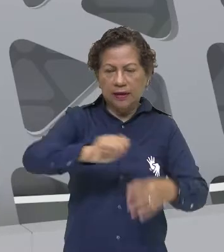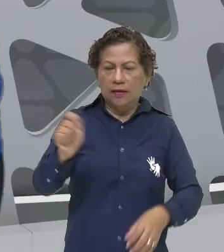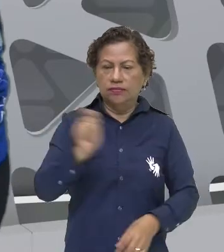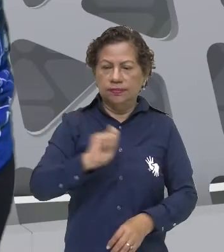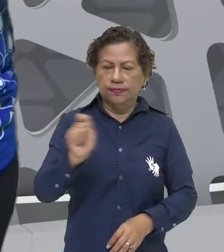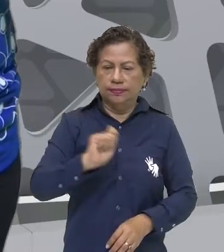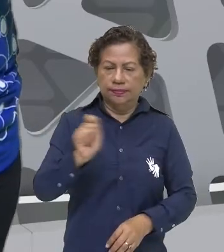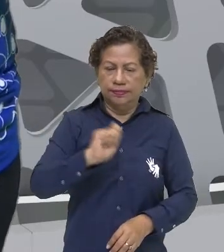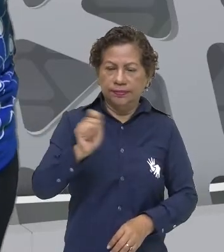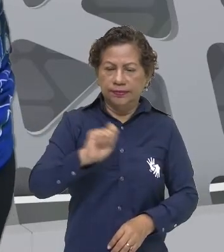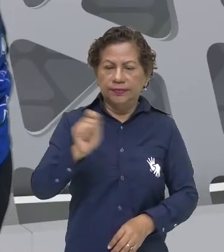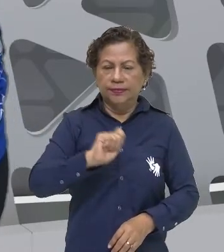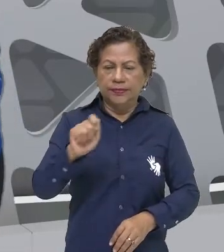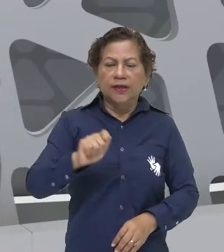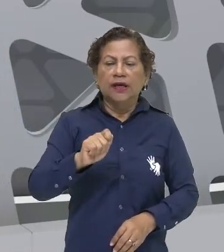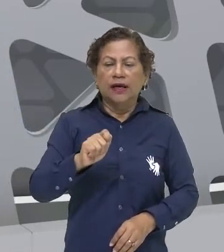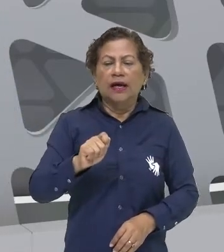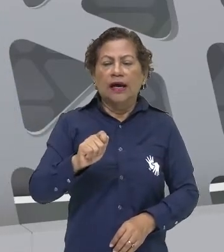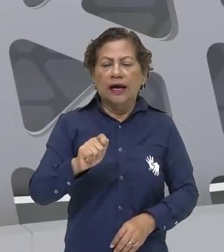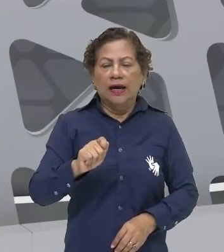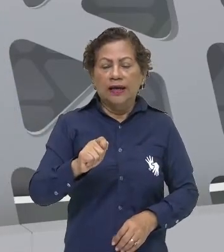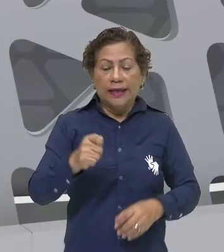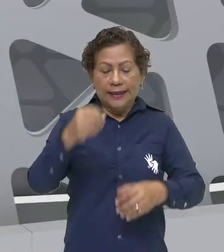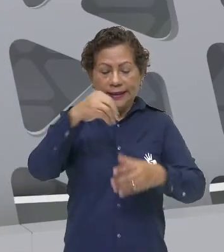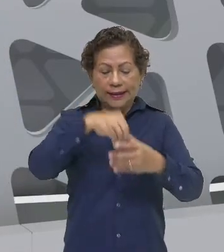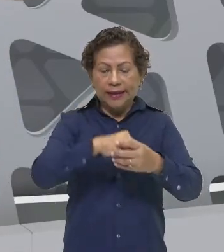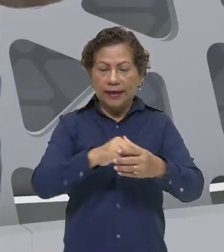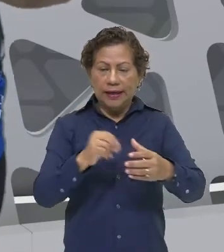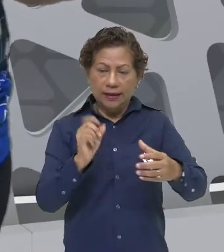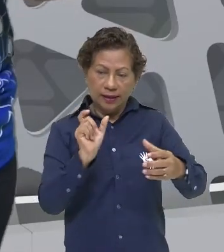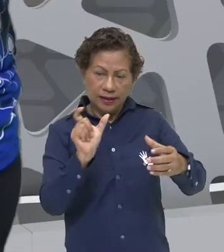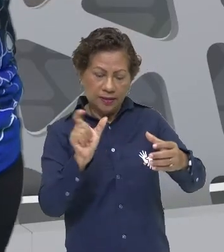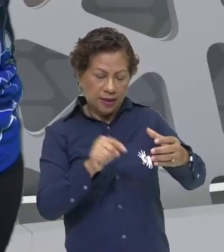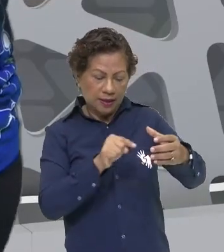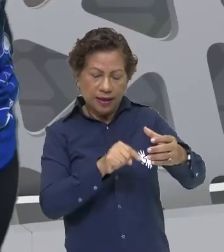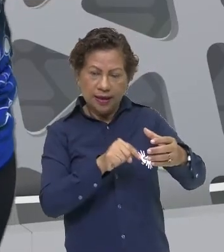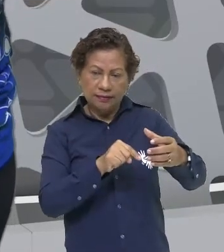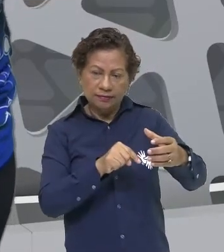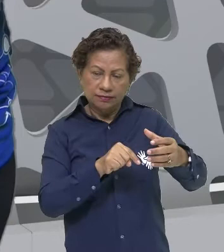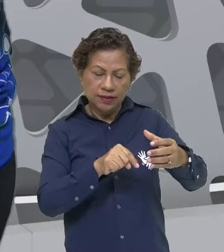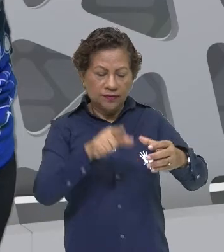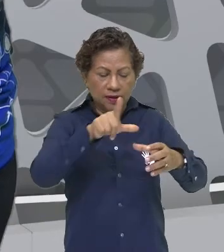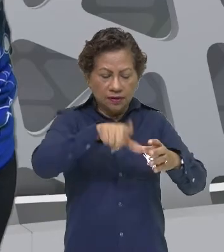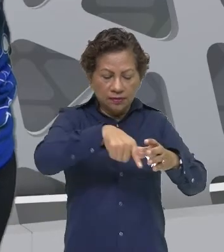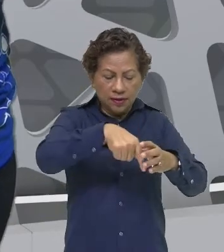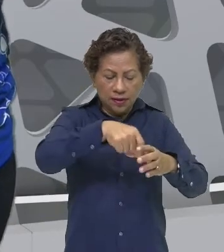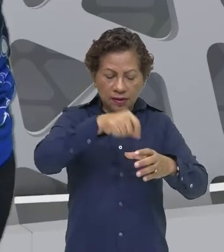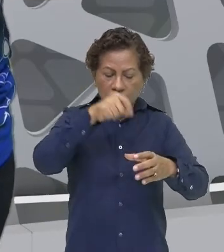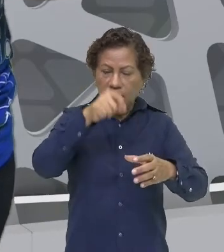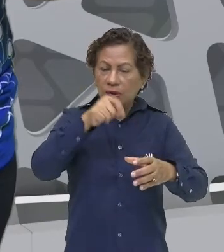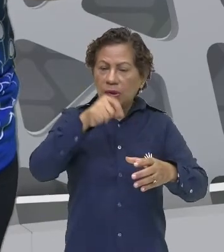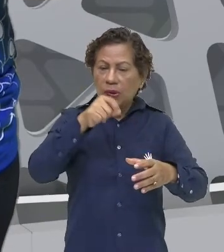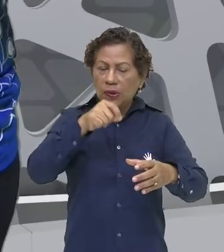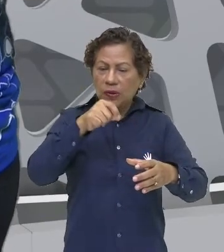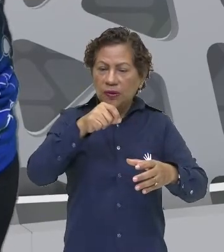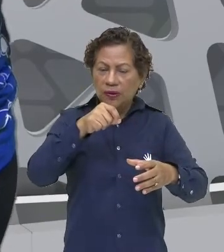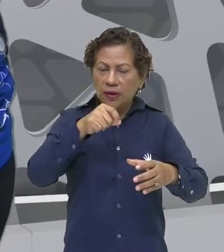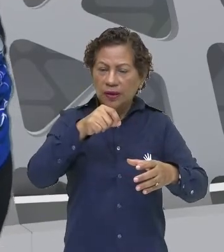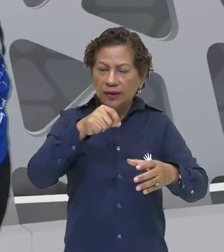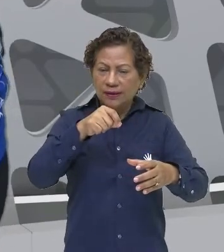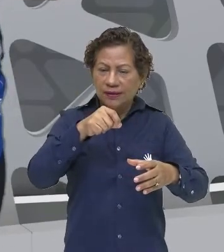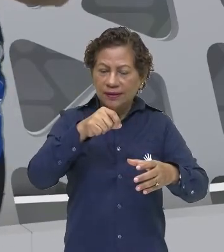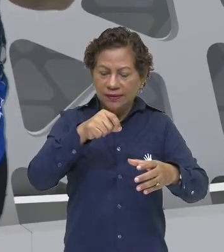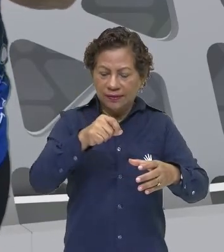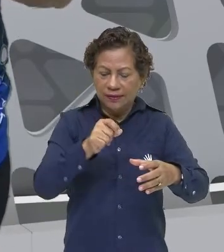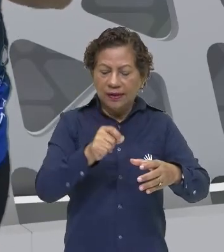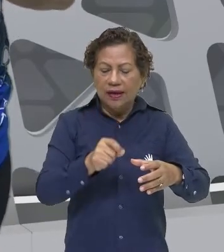e as palavras vão se misturar. E eles vão tirando uma por uma e colocando na ordem que foi saindo